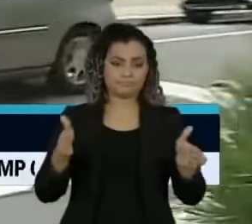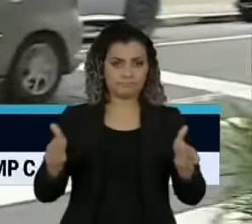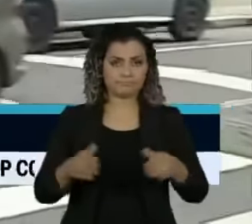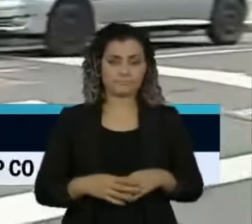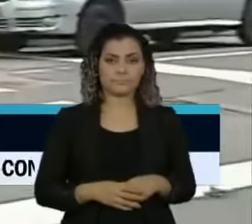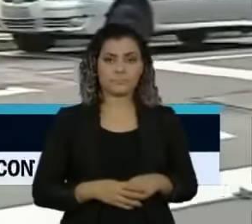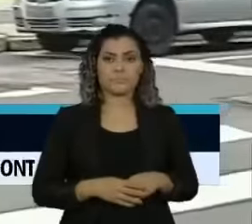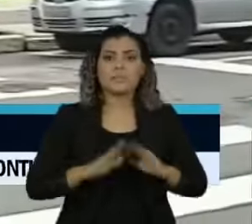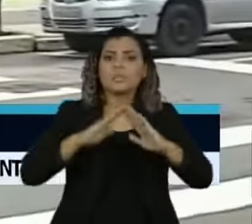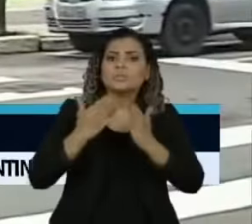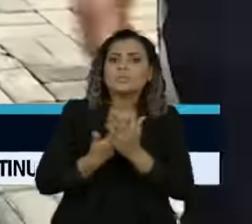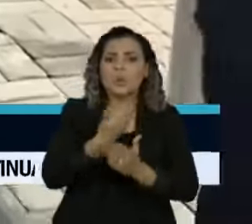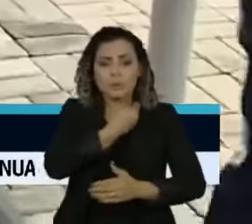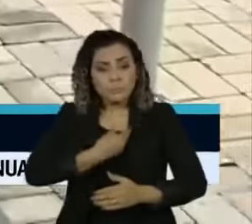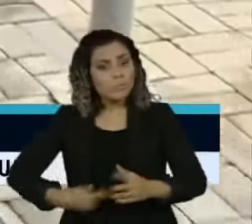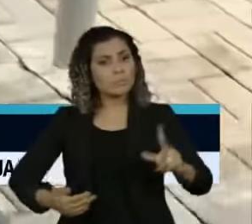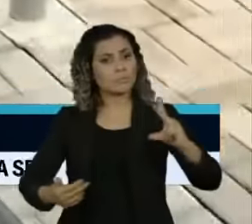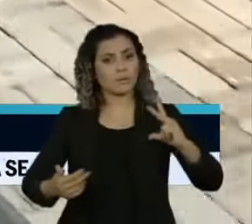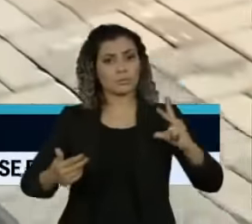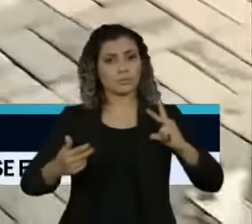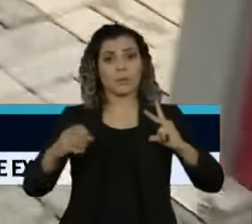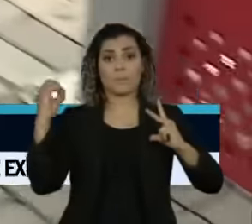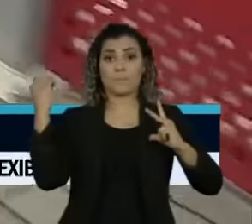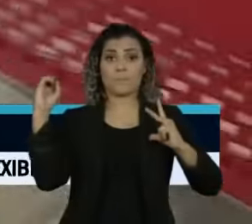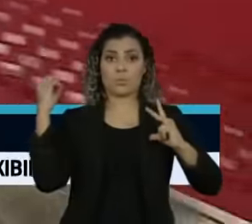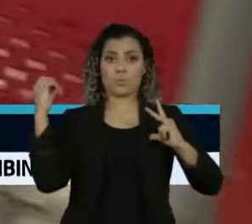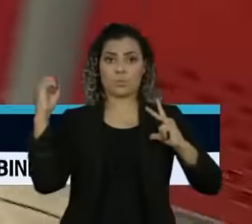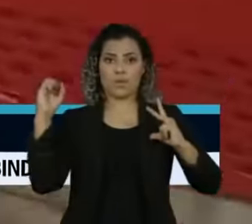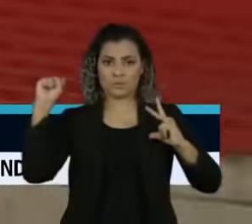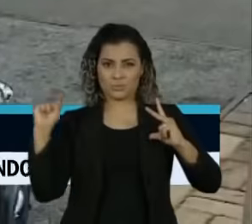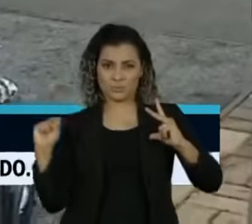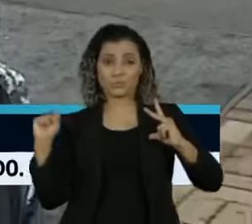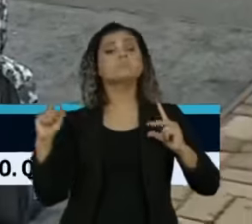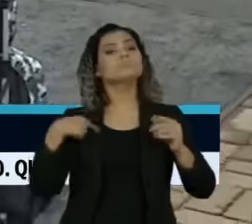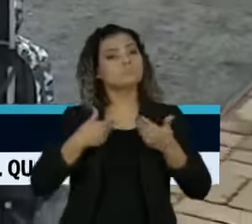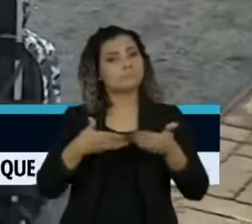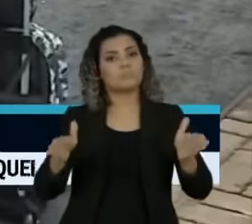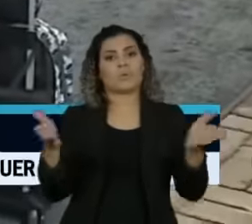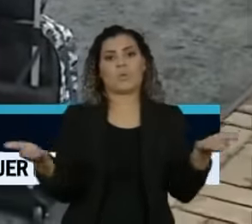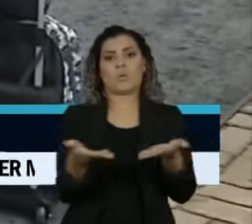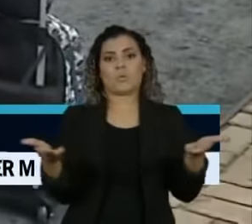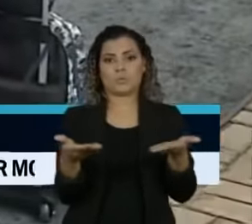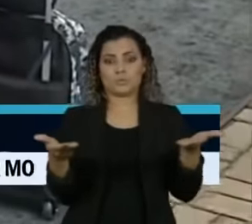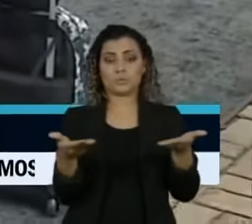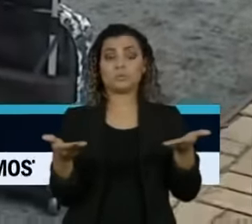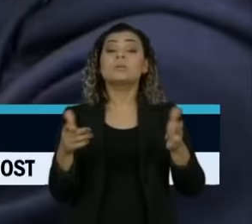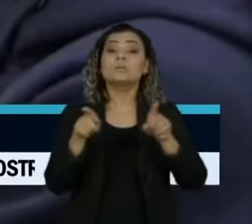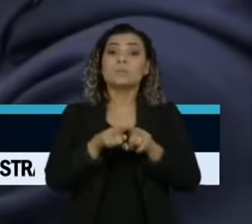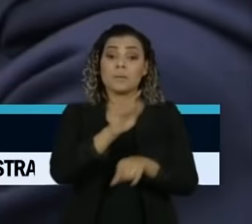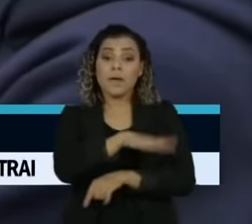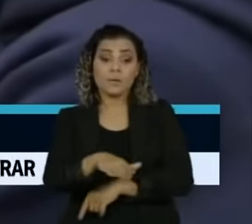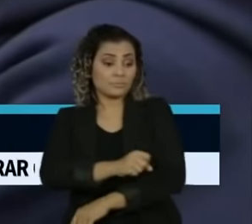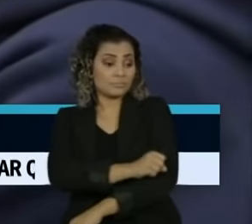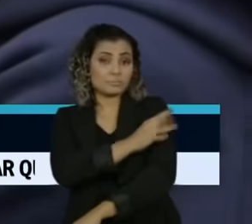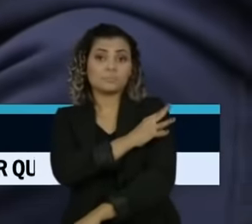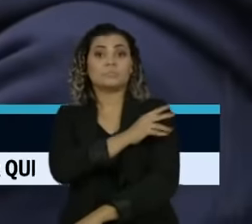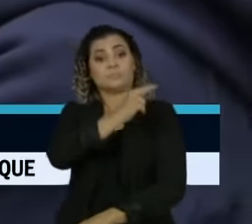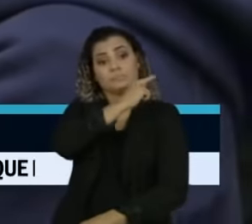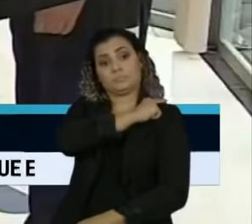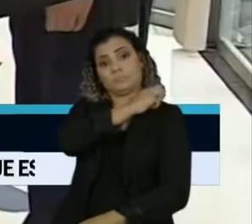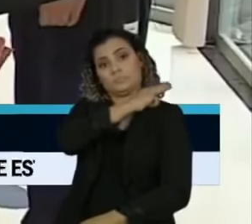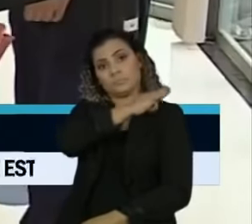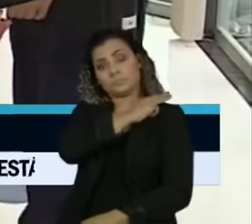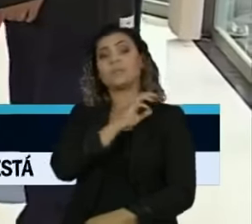aulas das redes públicas e privadas de Porto Alegre voltaram hoje. Os alunos da educação infantil, ensino médio e da